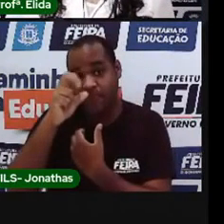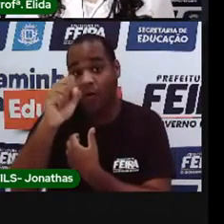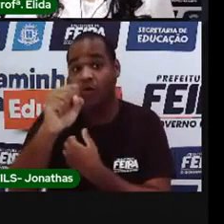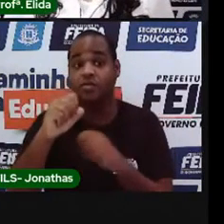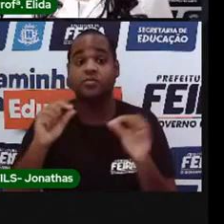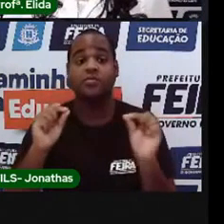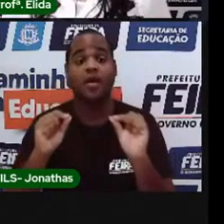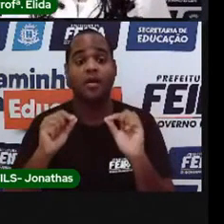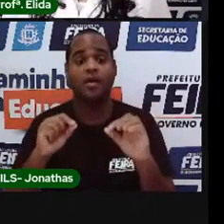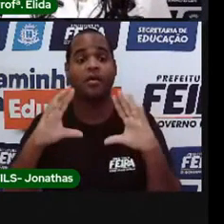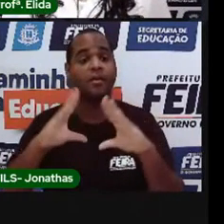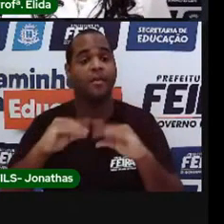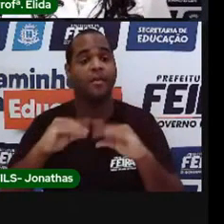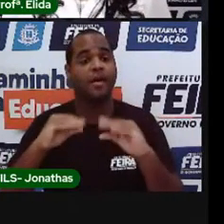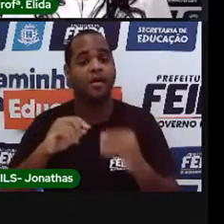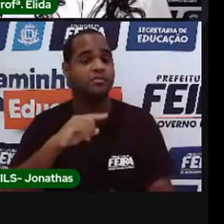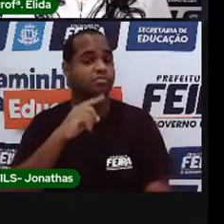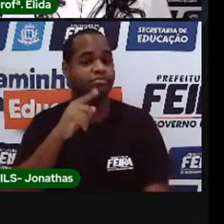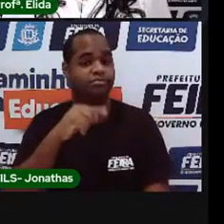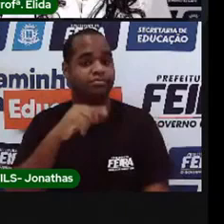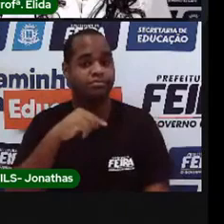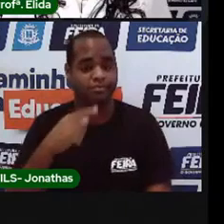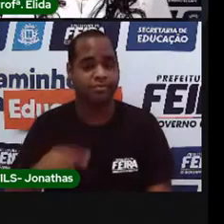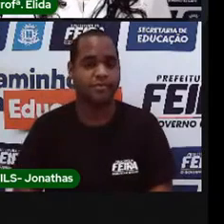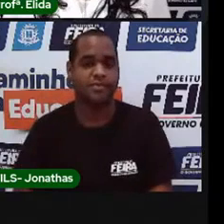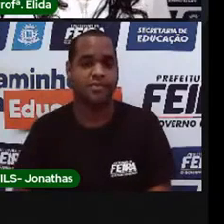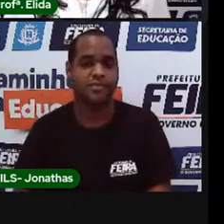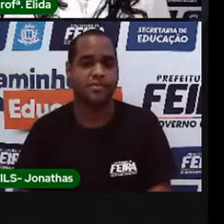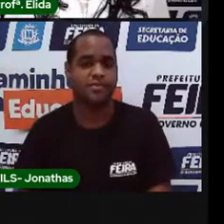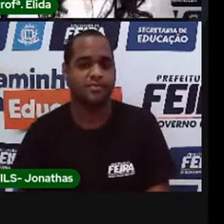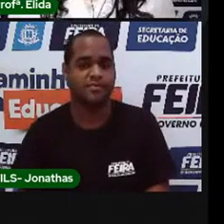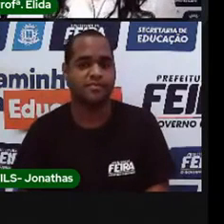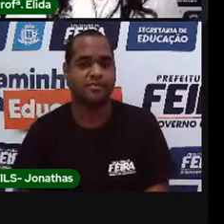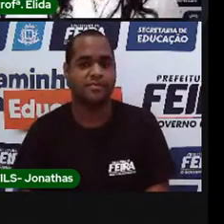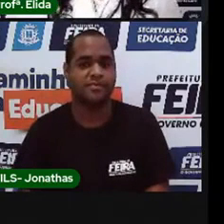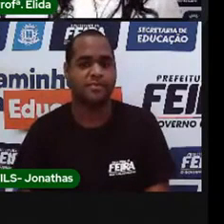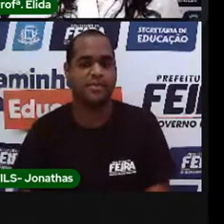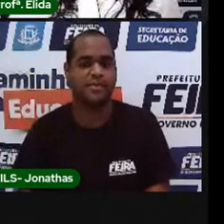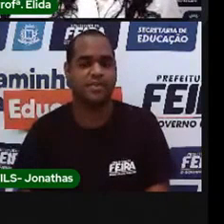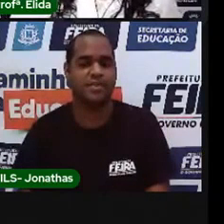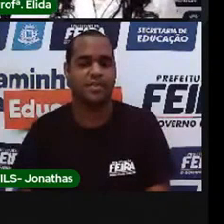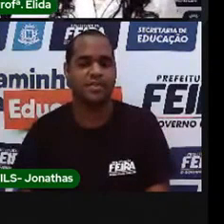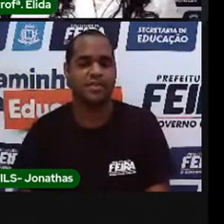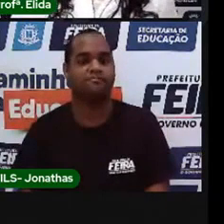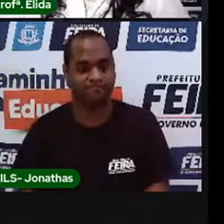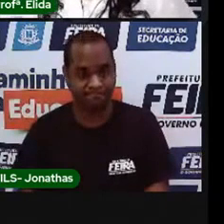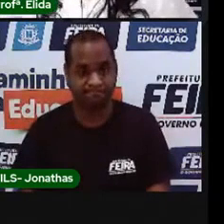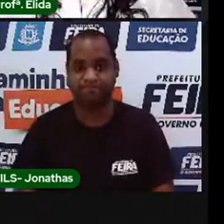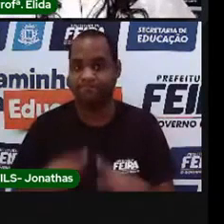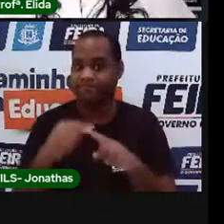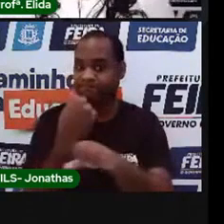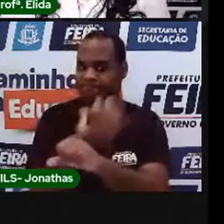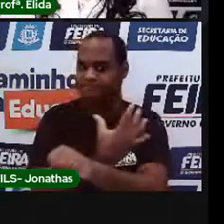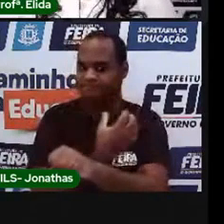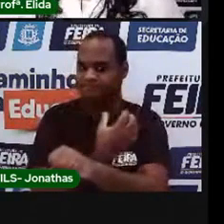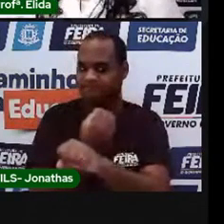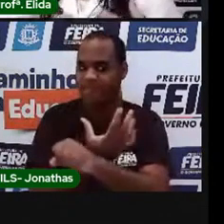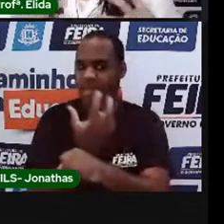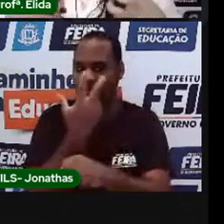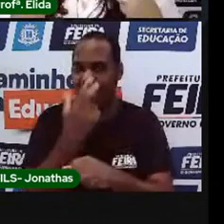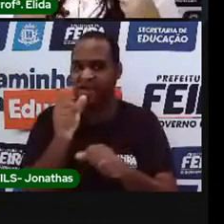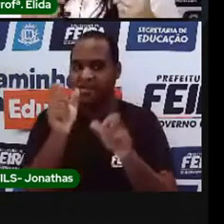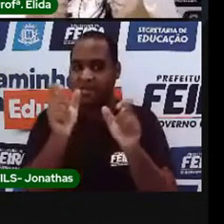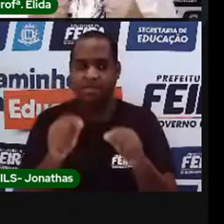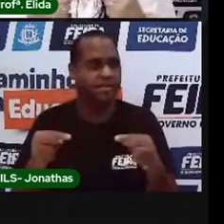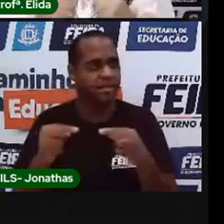apagar. Que emoção é essa, você sabe? Eu vou explicar. É uma emoção que, quando a